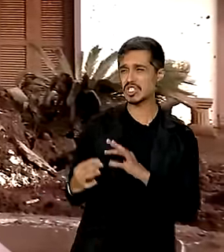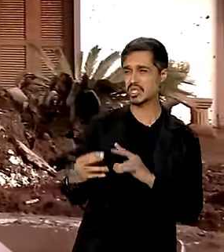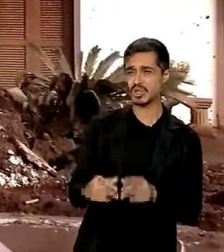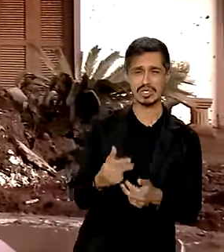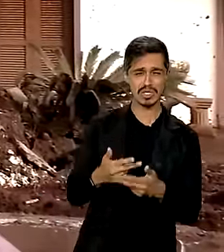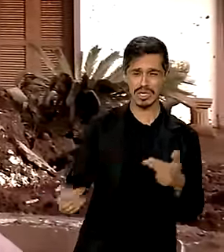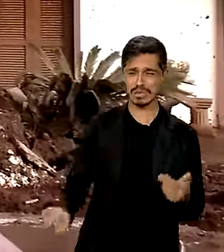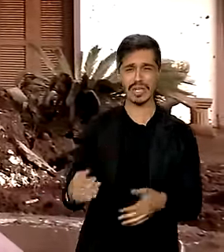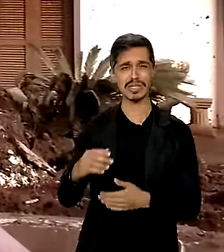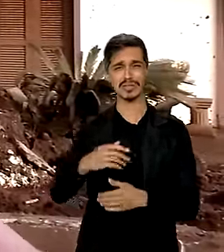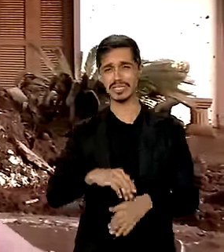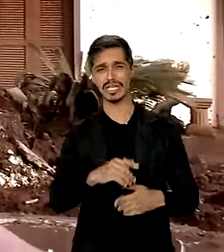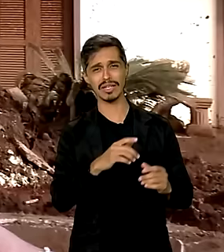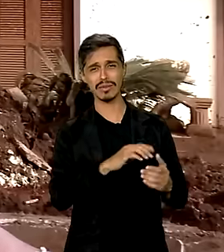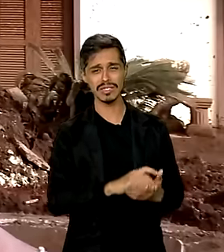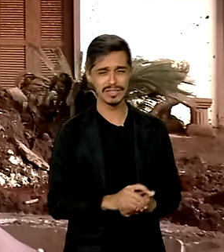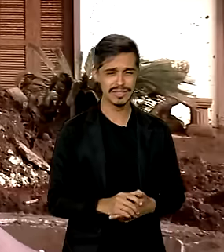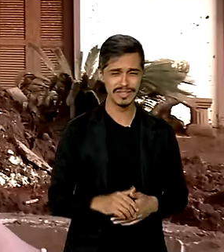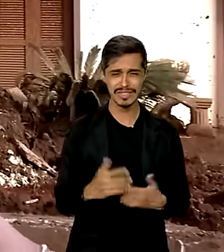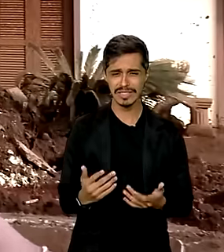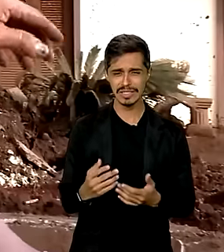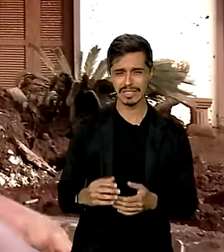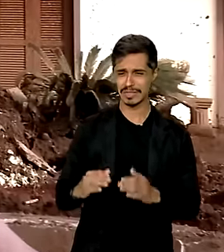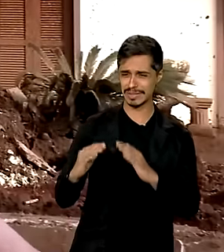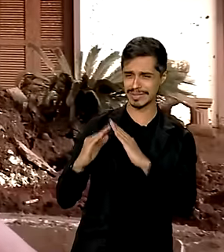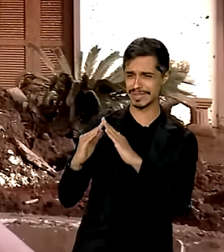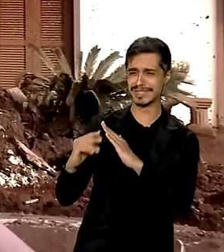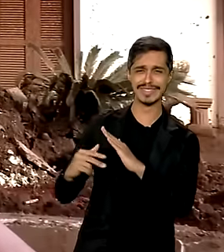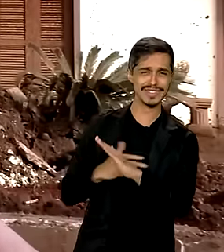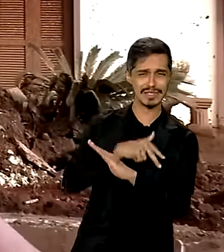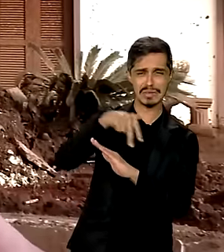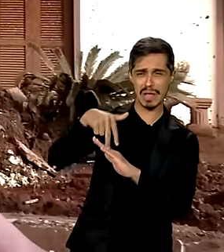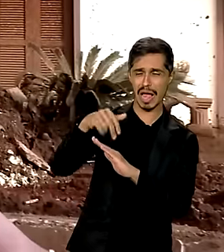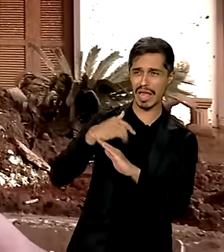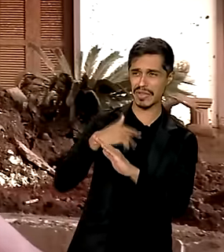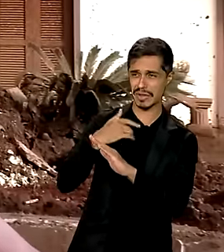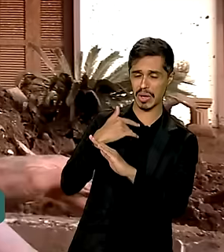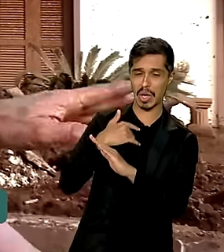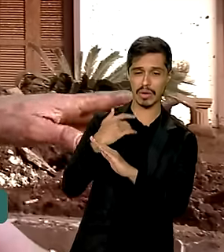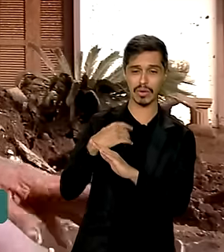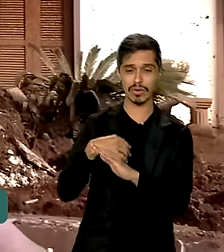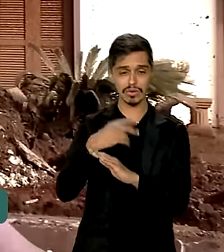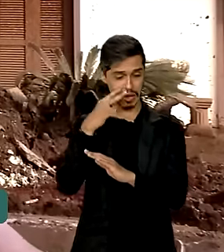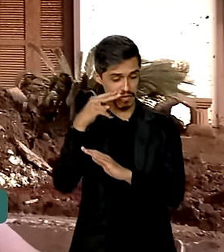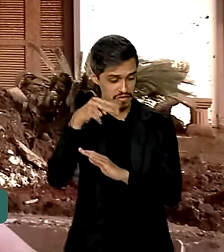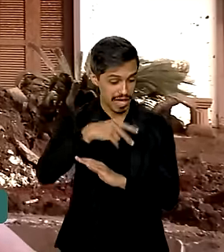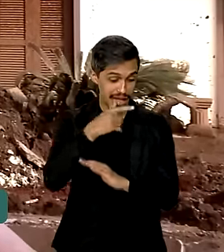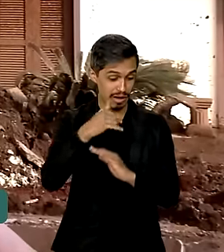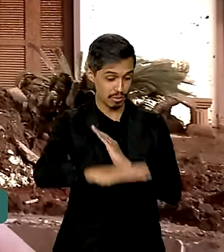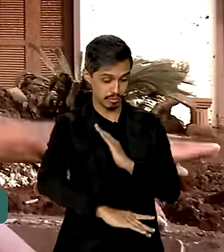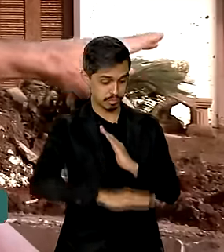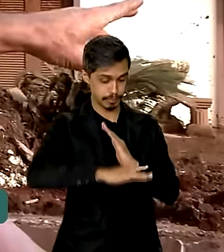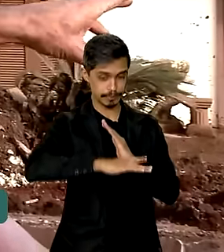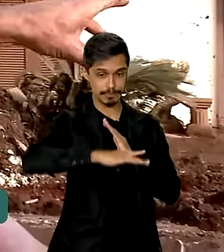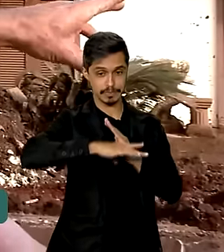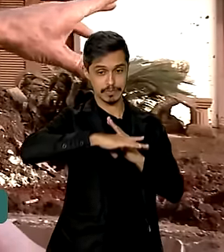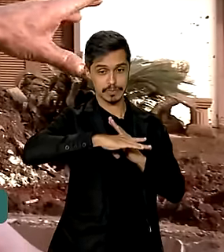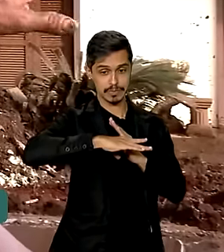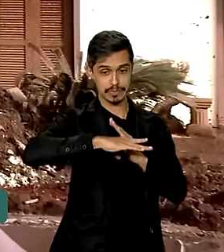um daima lá em cima, em cima da chapa. E daí, quando veio, a água já veio daqui.